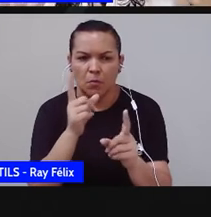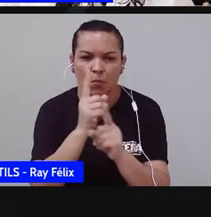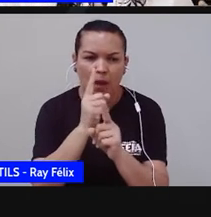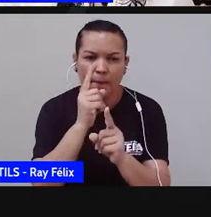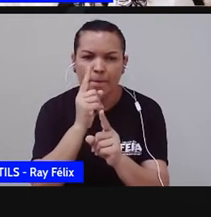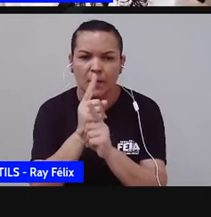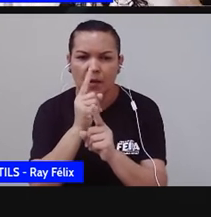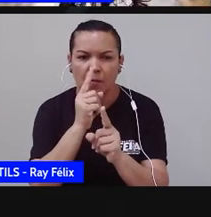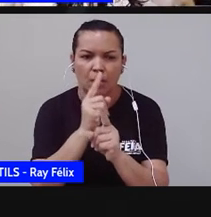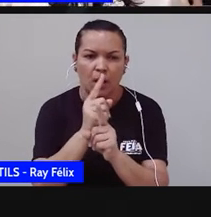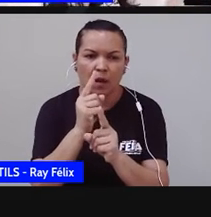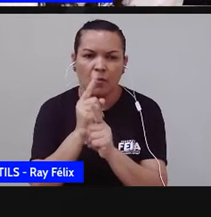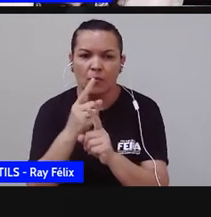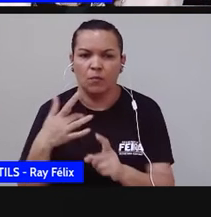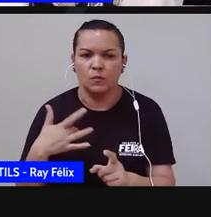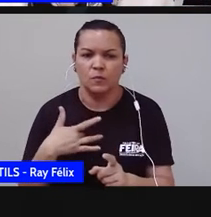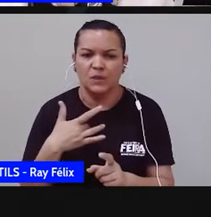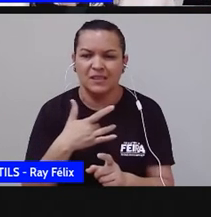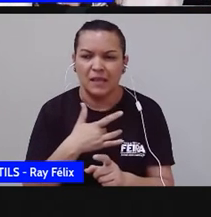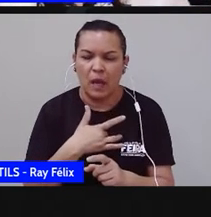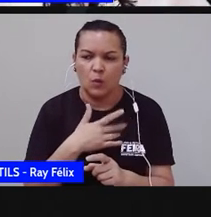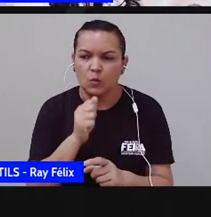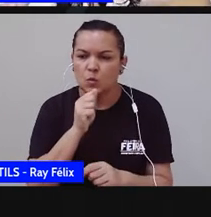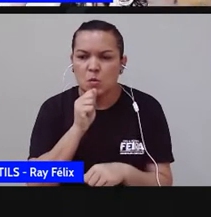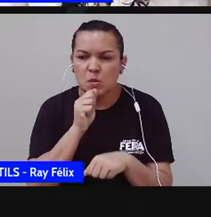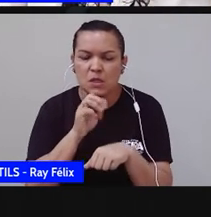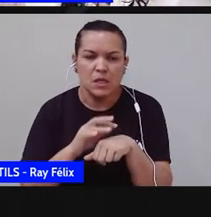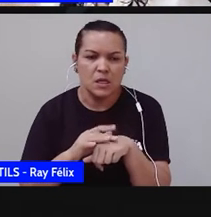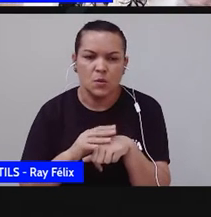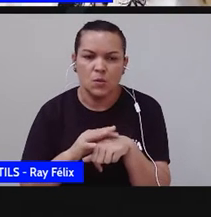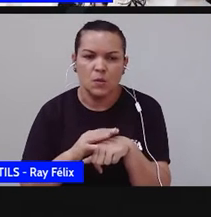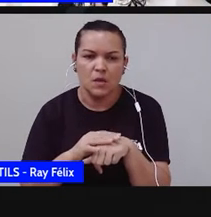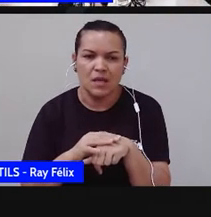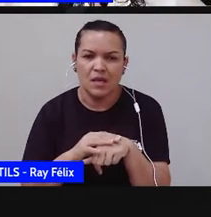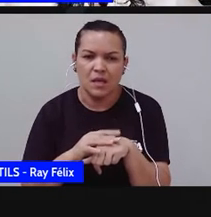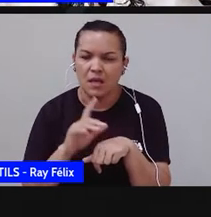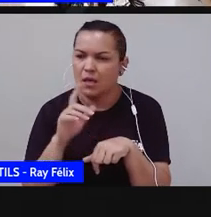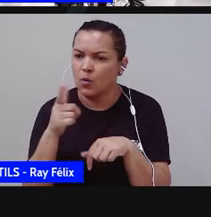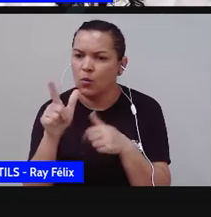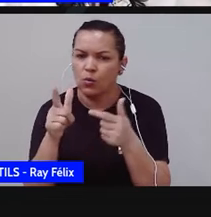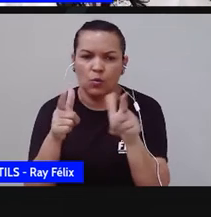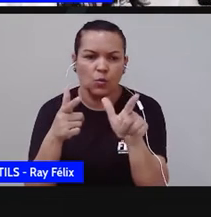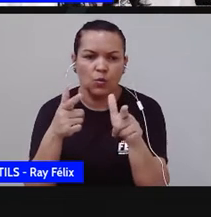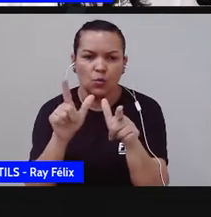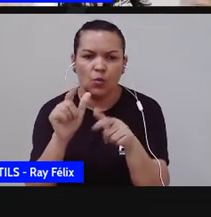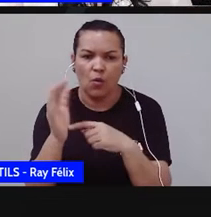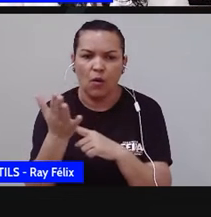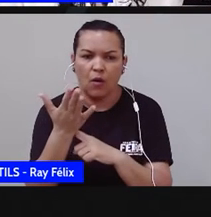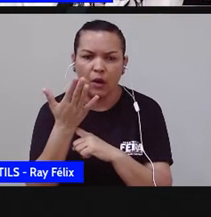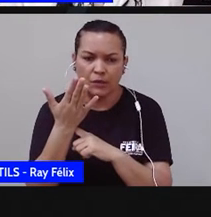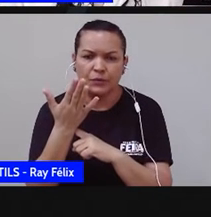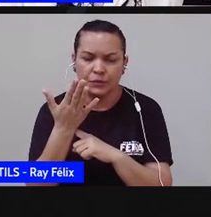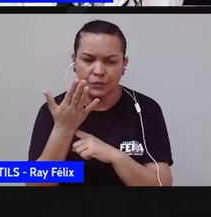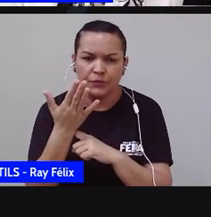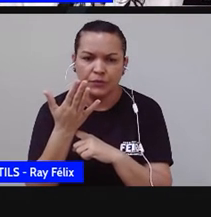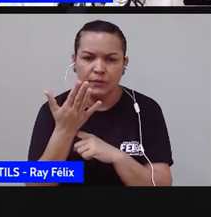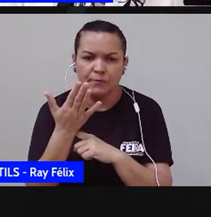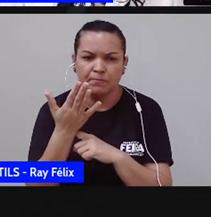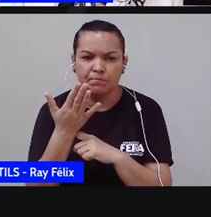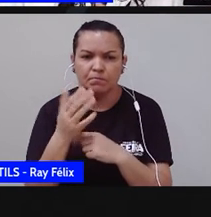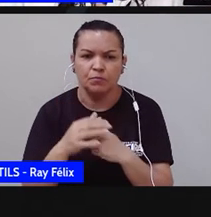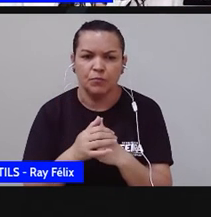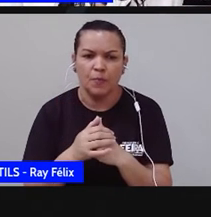saúde, ela não é só a ausência de doença, ela tem todos esses outros fatores envolvidos, né?